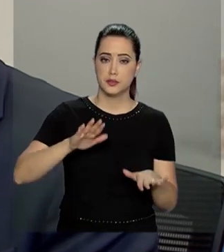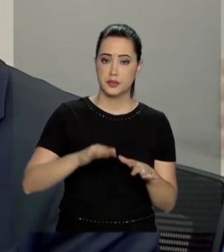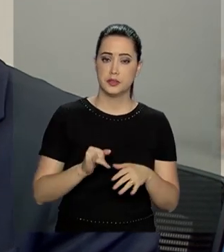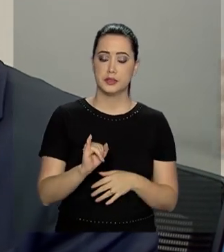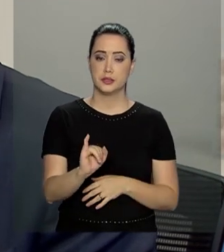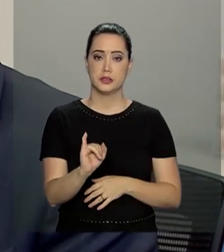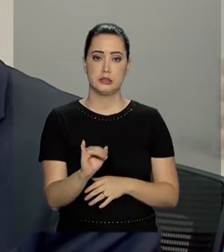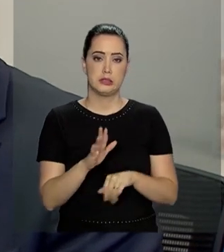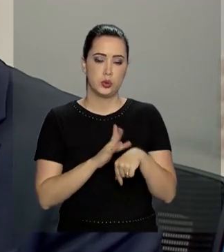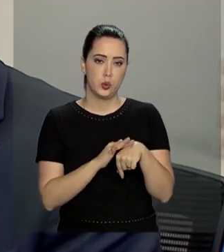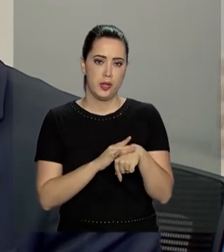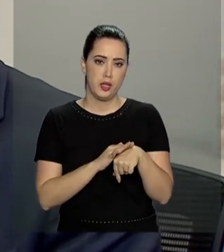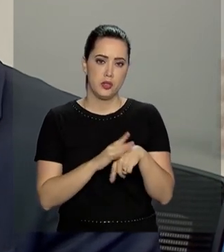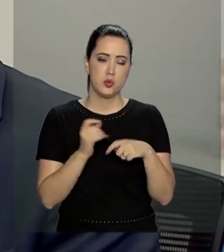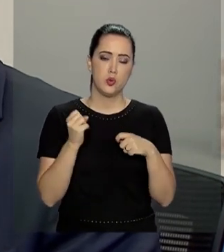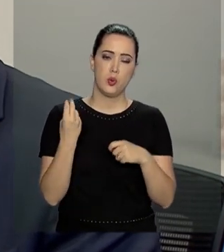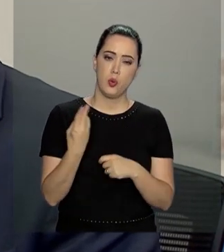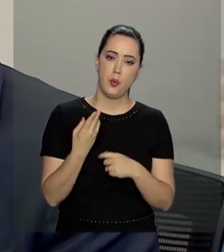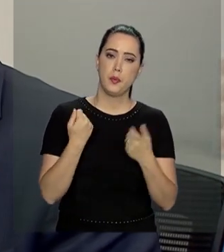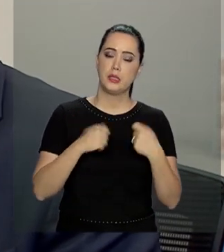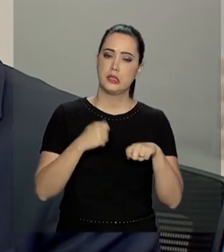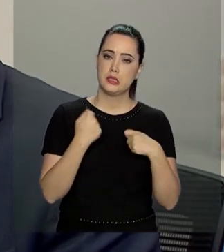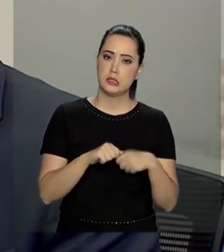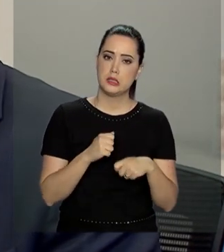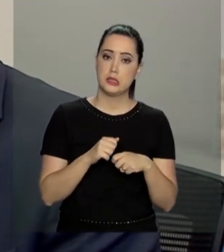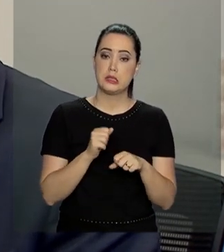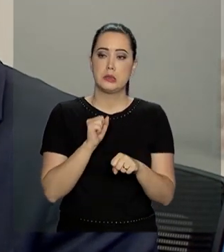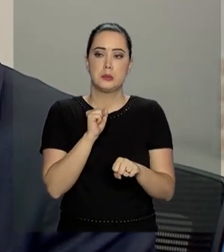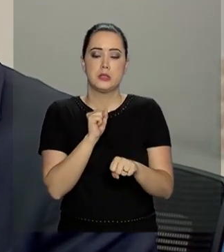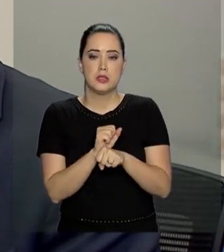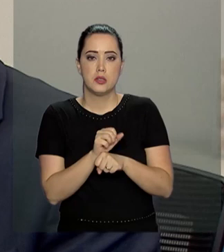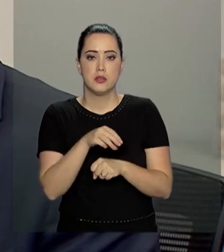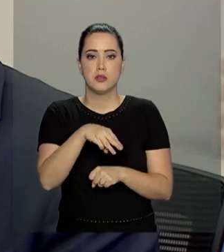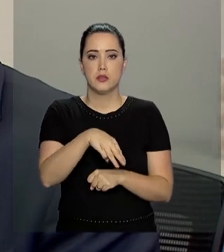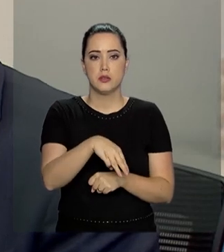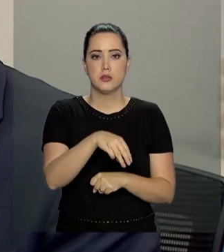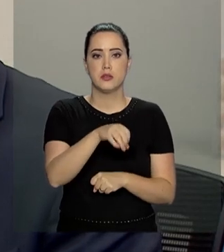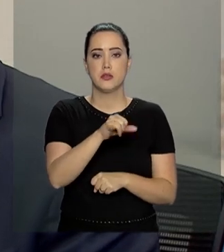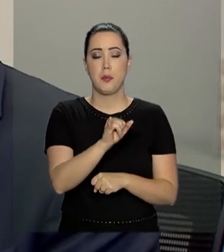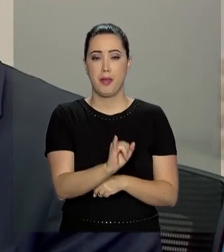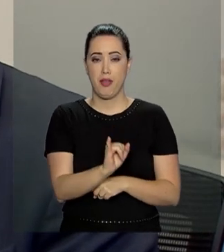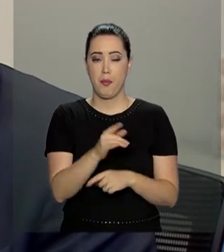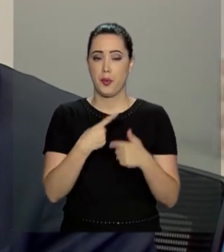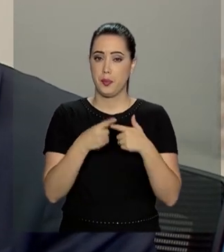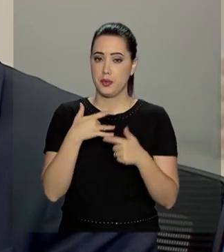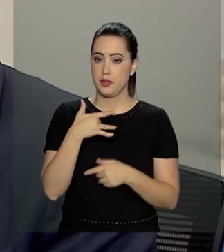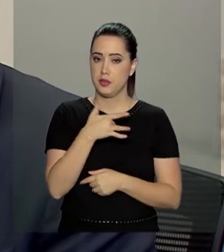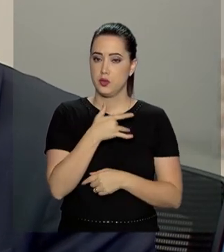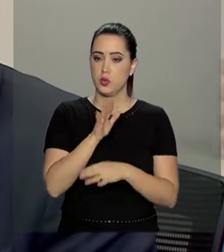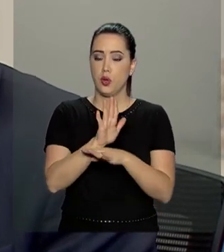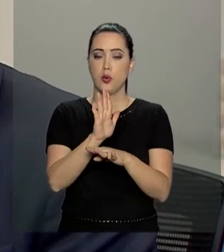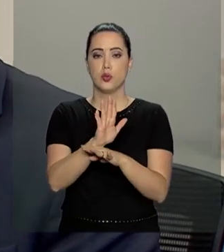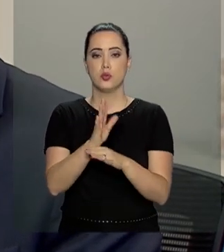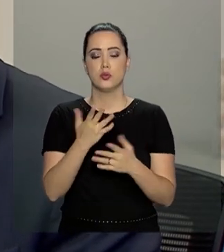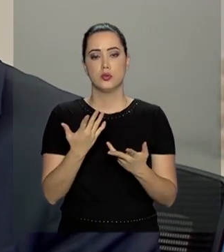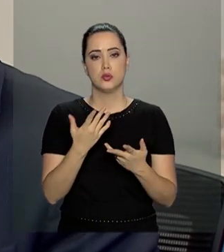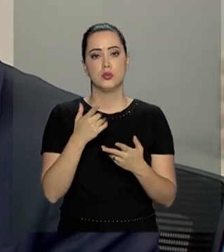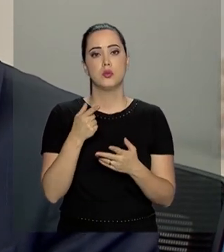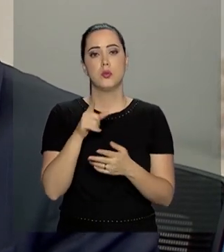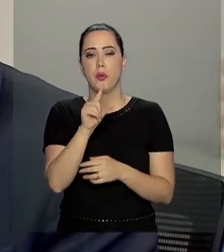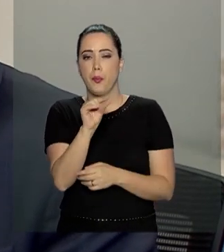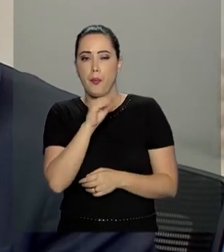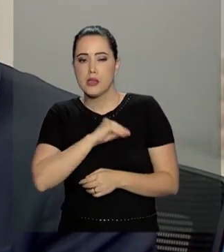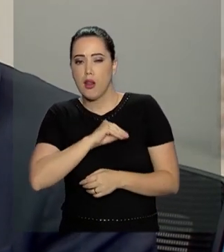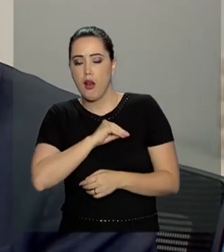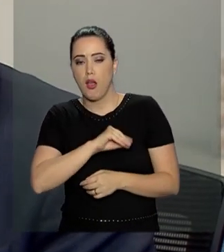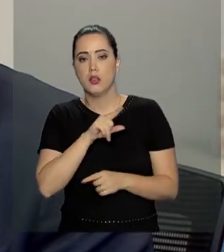no caso de uma doença, ou precisa ficar um tempo sem trabalhar como MEI por conta de saúde, ele tem uma assistência para garantir o mínimo